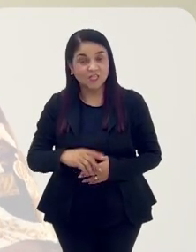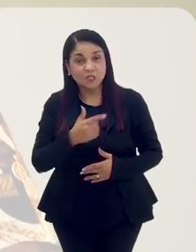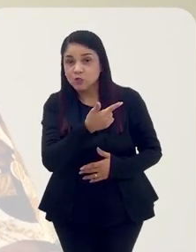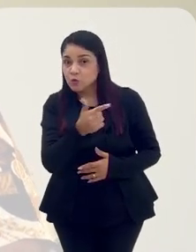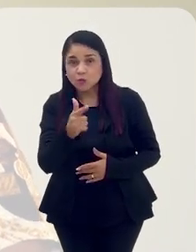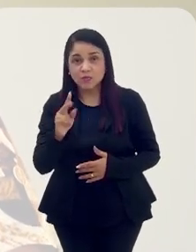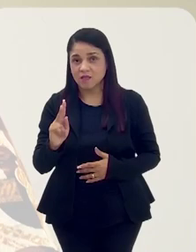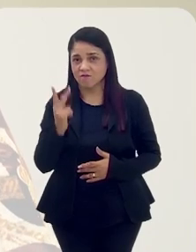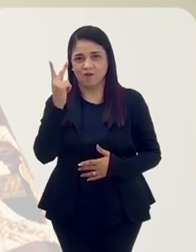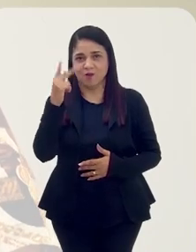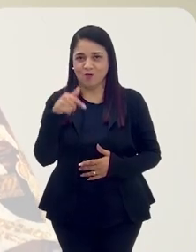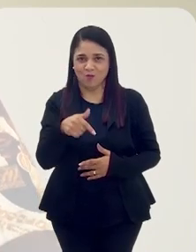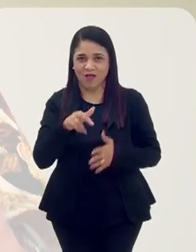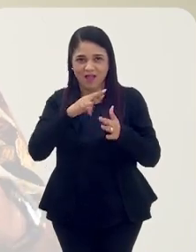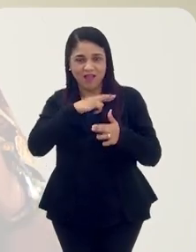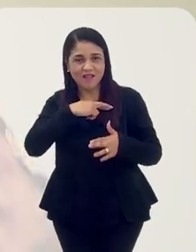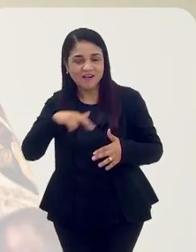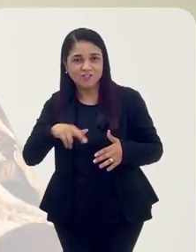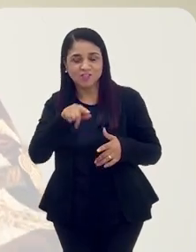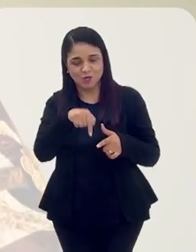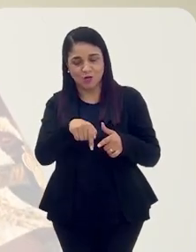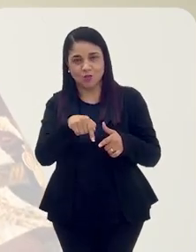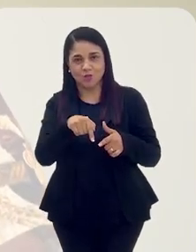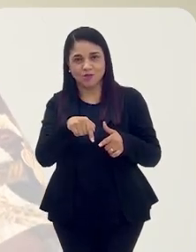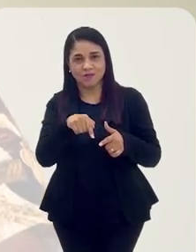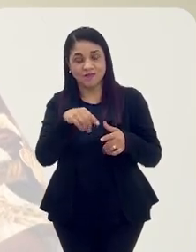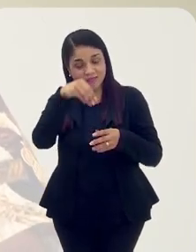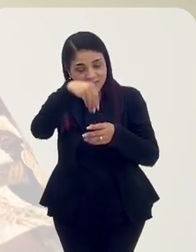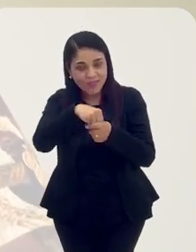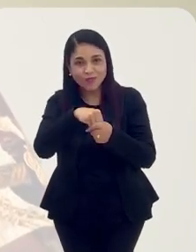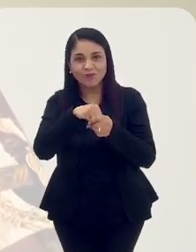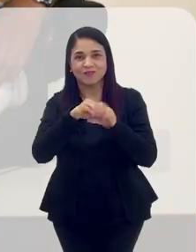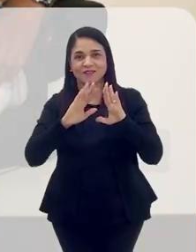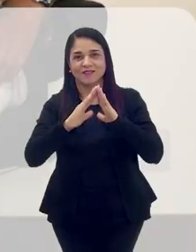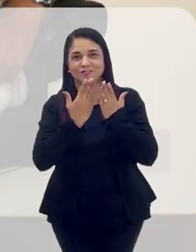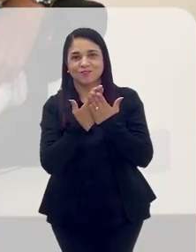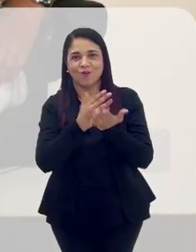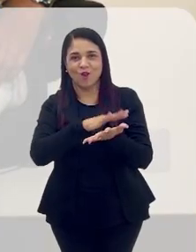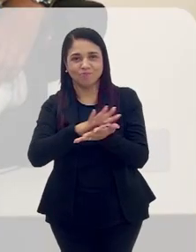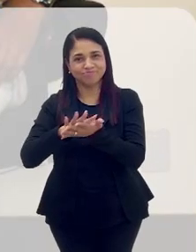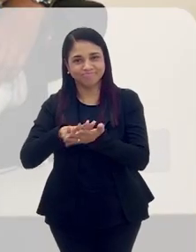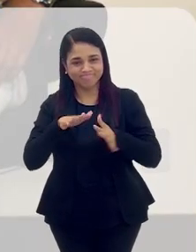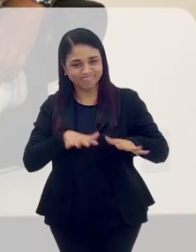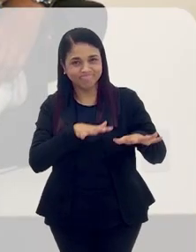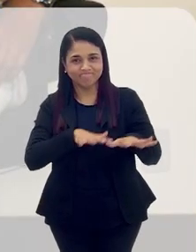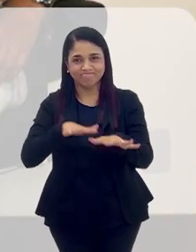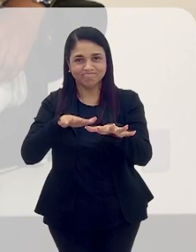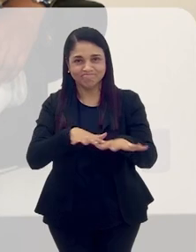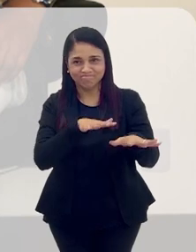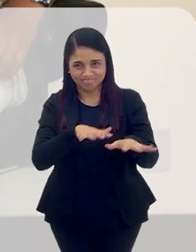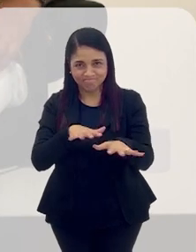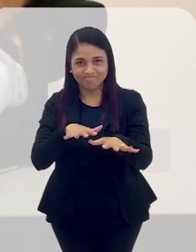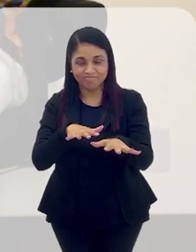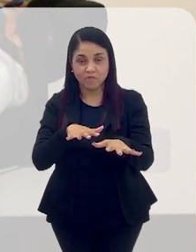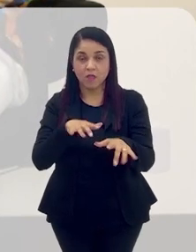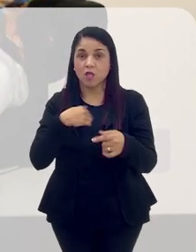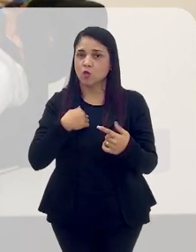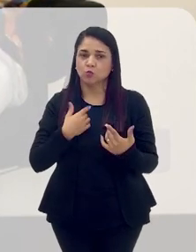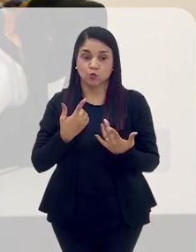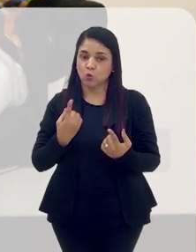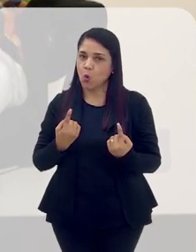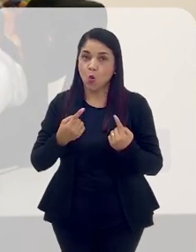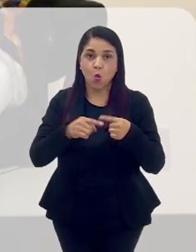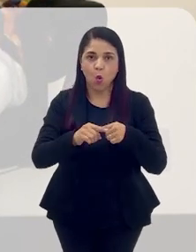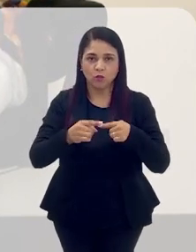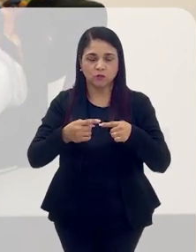Você desvaloriza aquele elemento religioso que está ali na escola de samba, dentro dessa configuração, não só